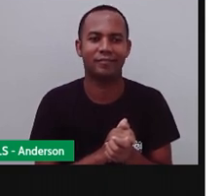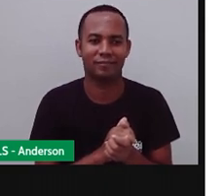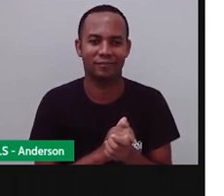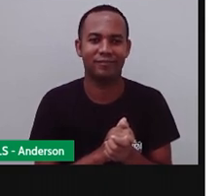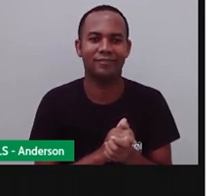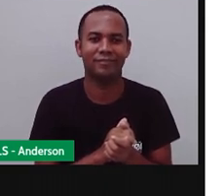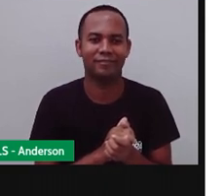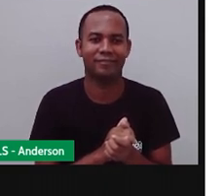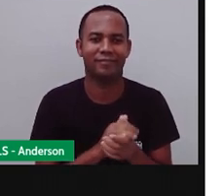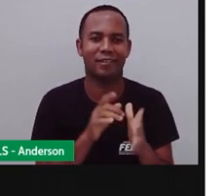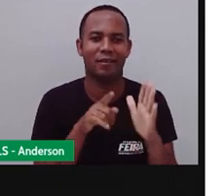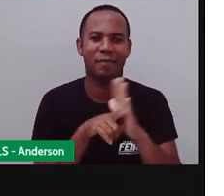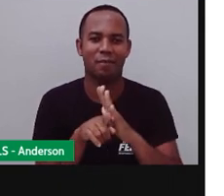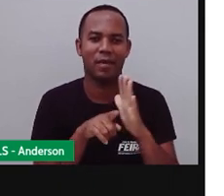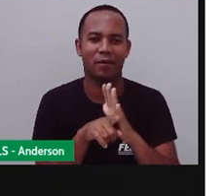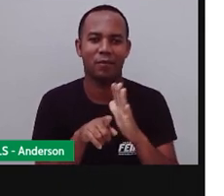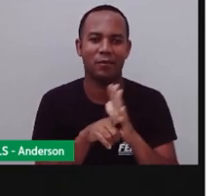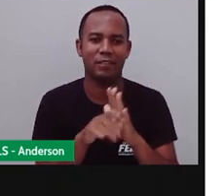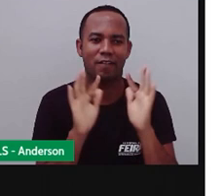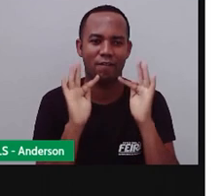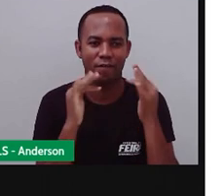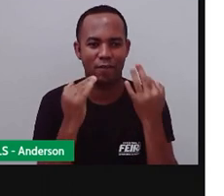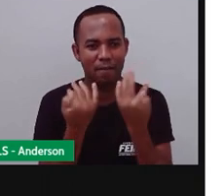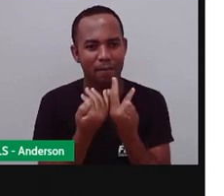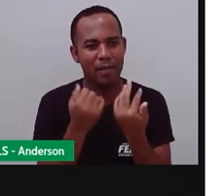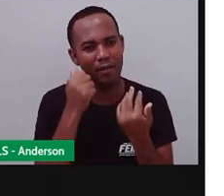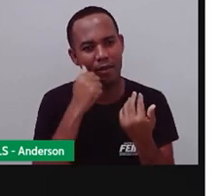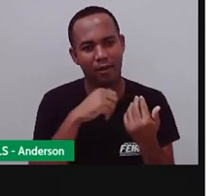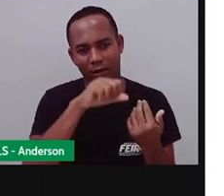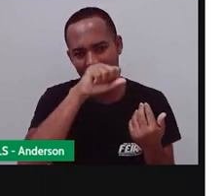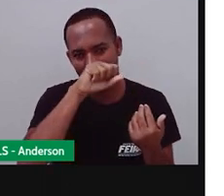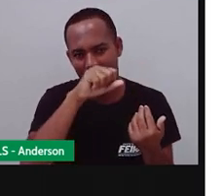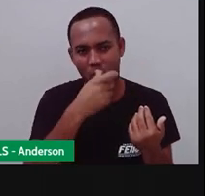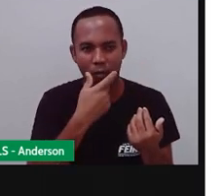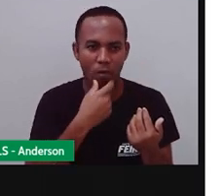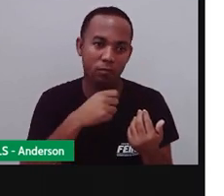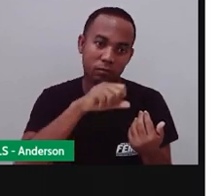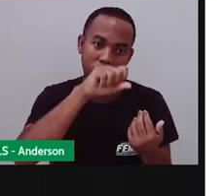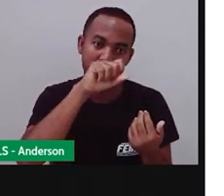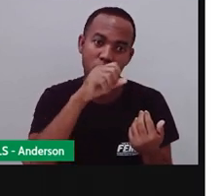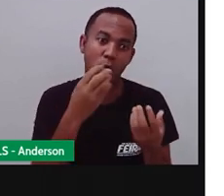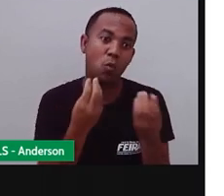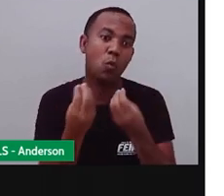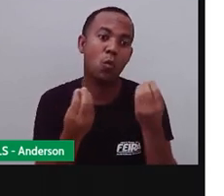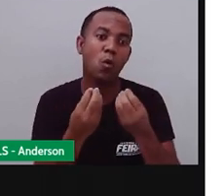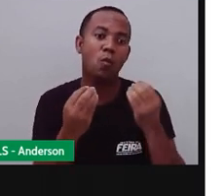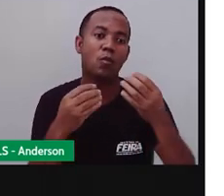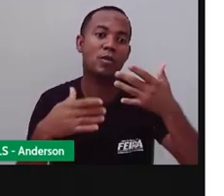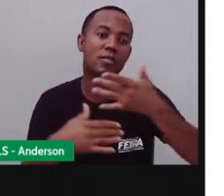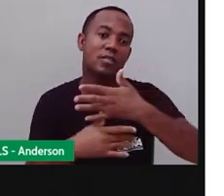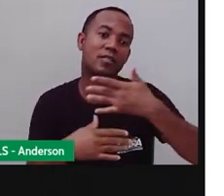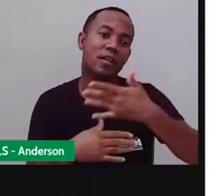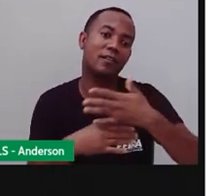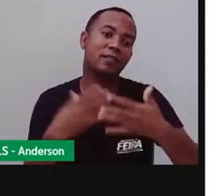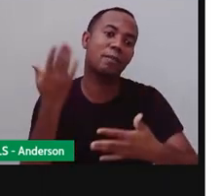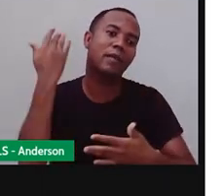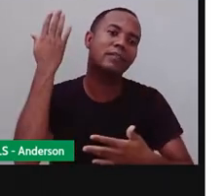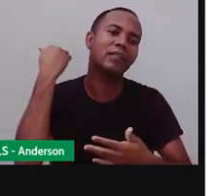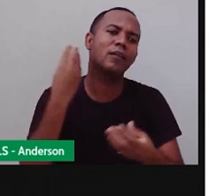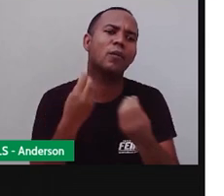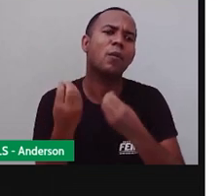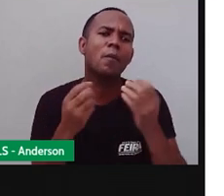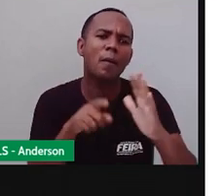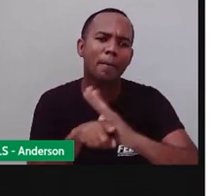Muito bem. Pergunte a seus pais ou avós como era a paisagem de sua cidade quando eles